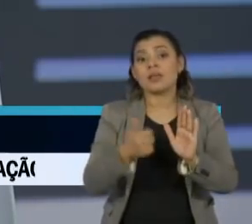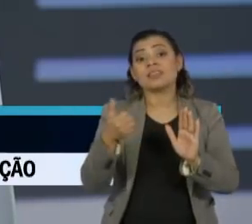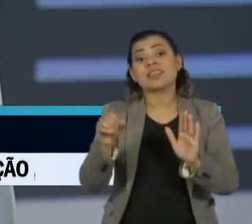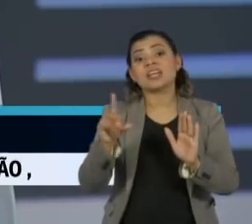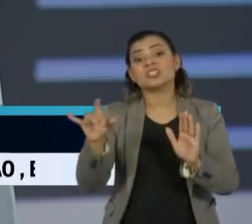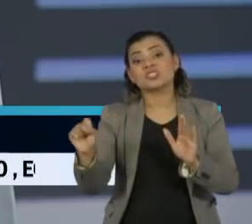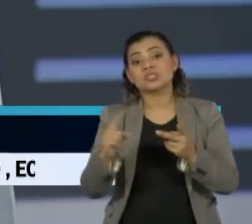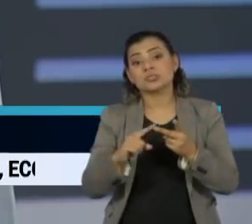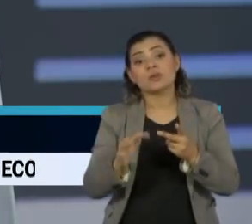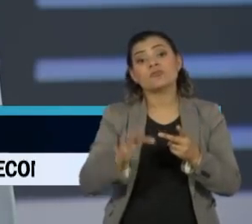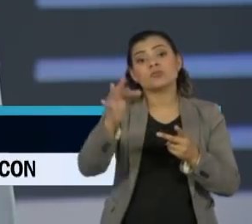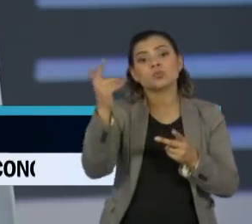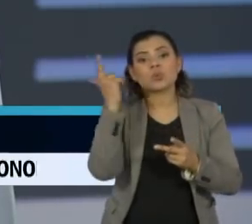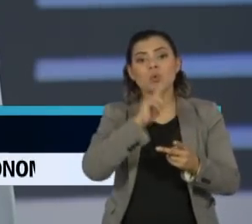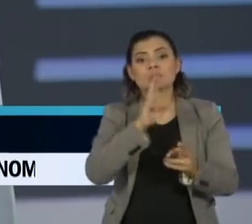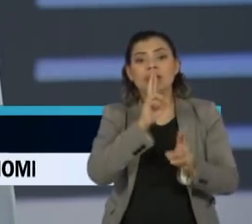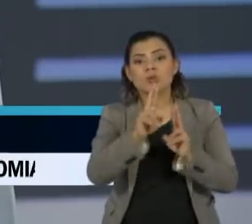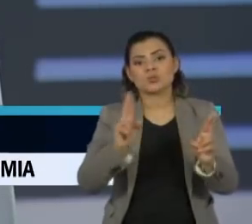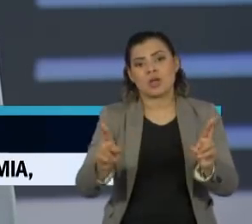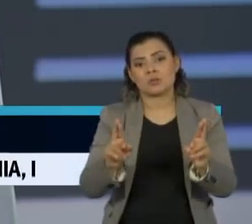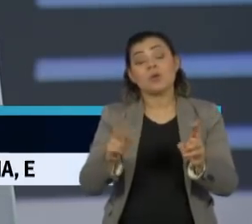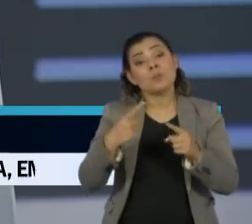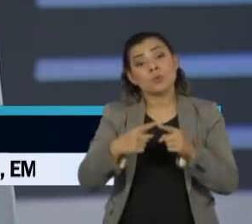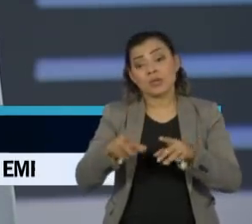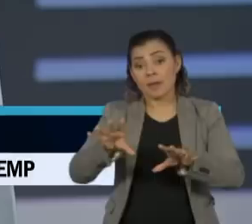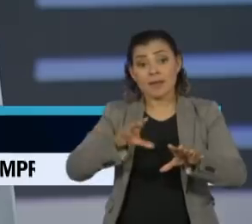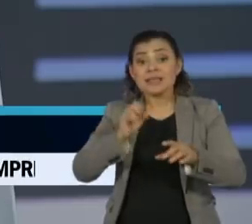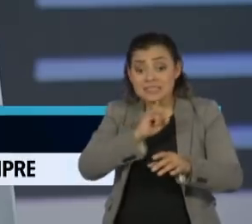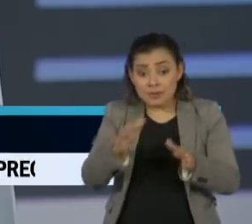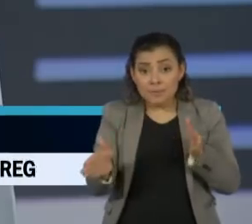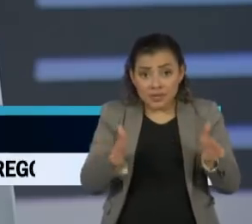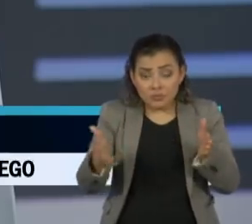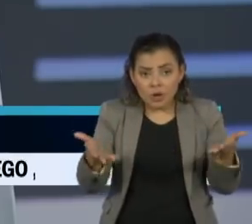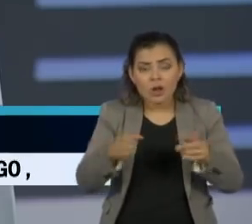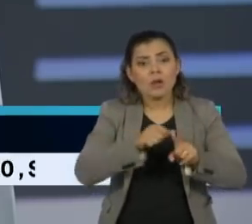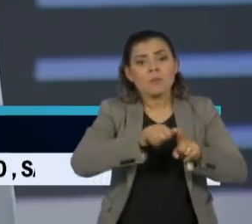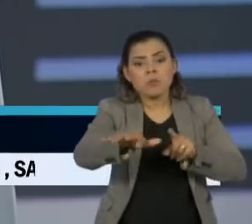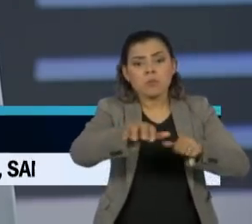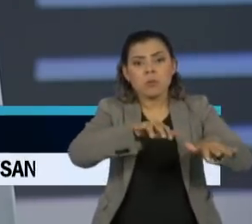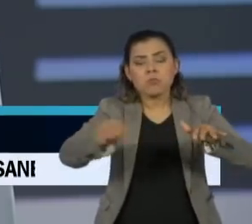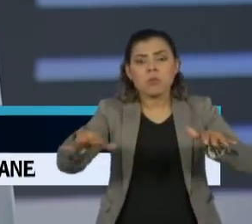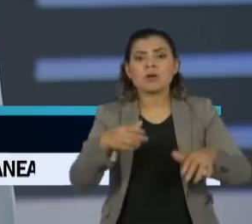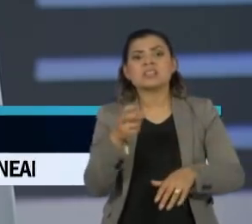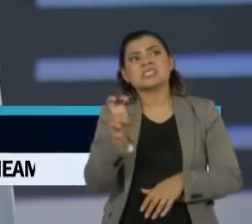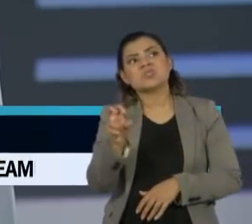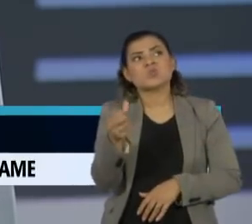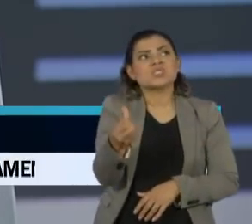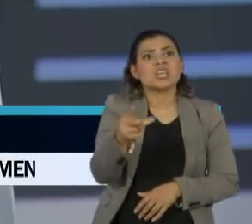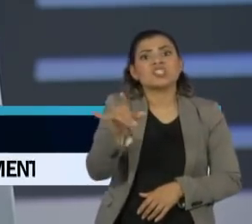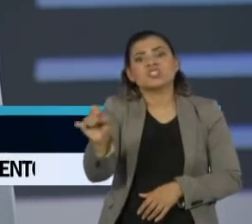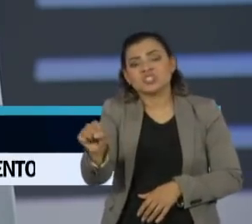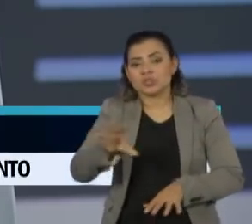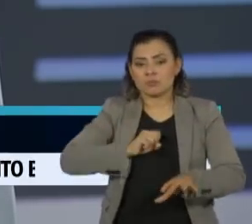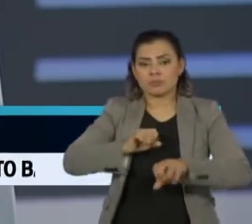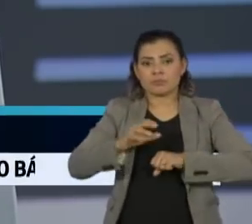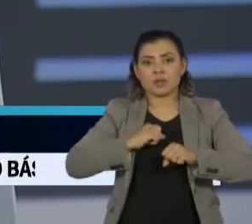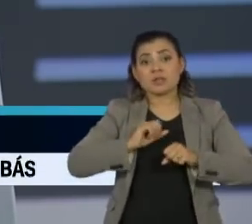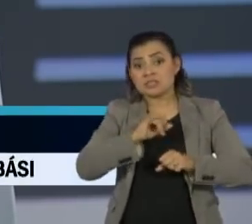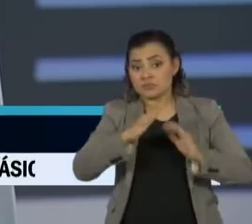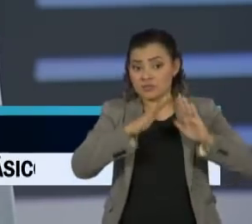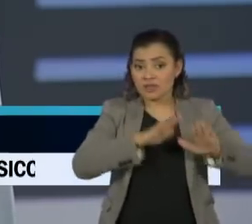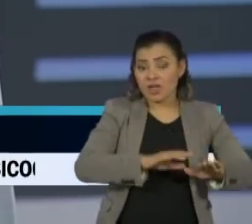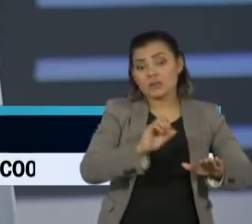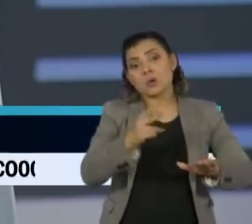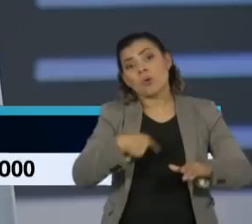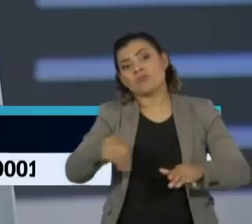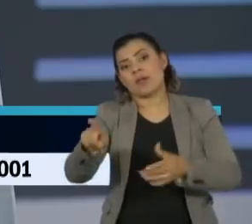dias, que é o tempo que demora para você começar a ter os primeiros sintomas depois de 5 a 6 e 3 dias para saber se você vai ficar em casa ou se